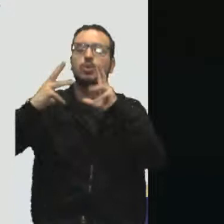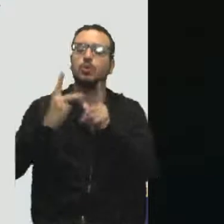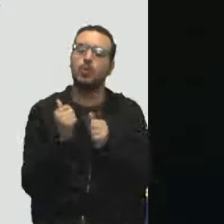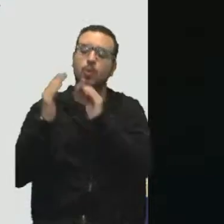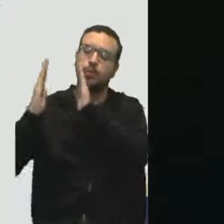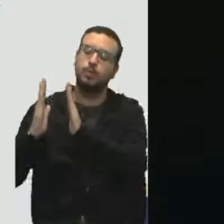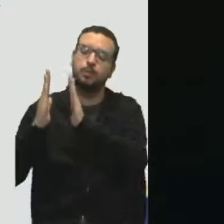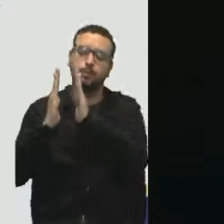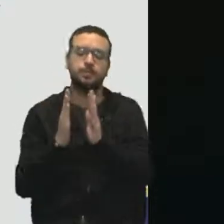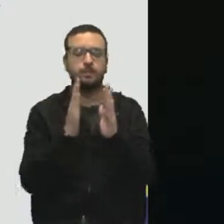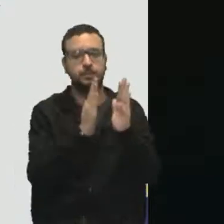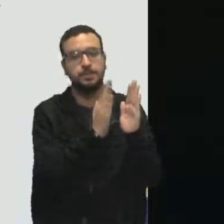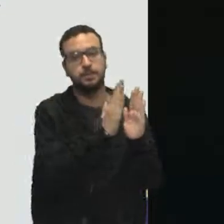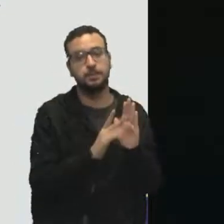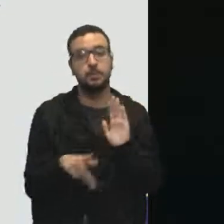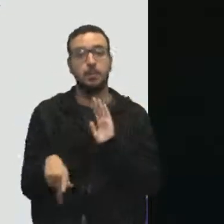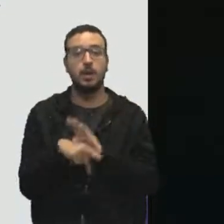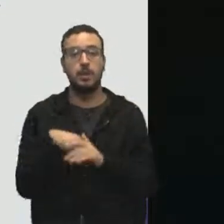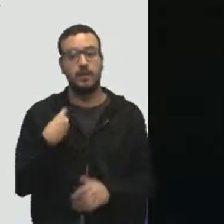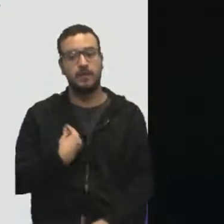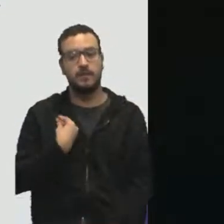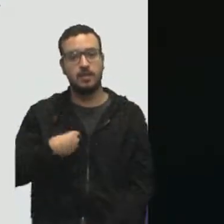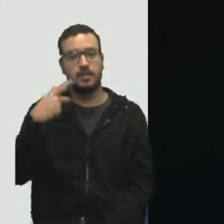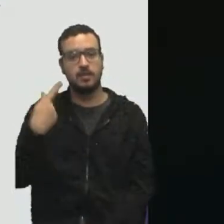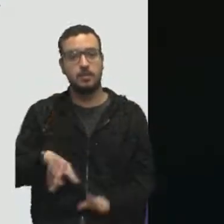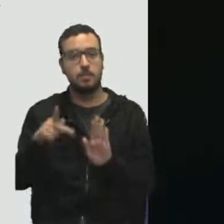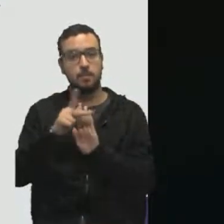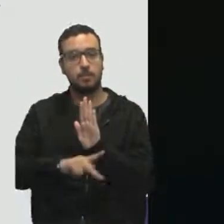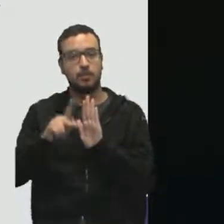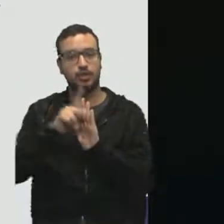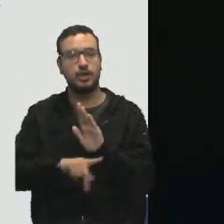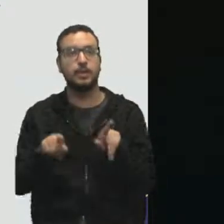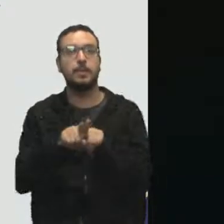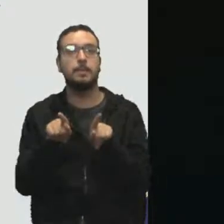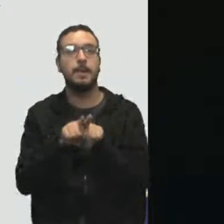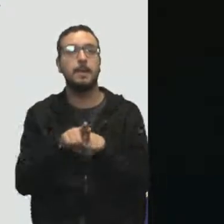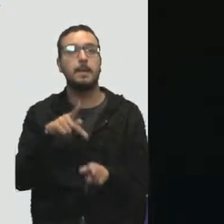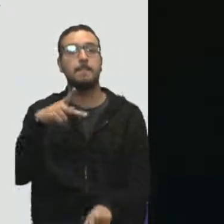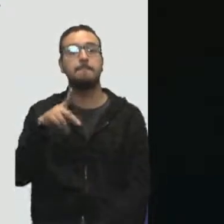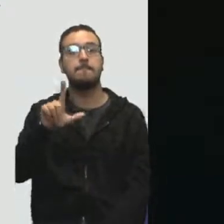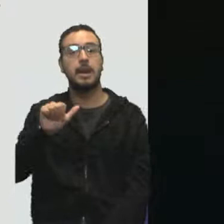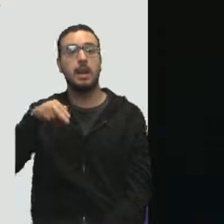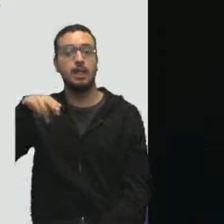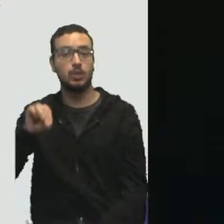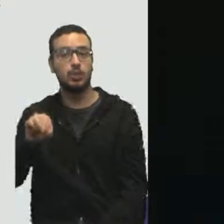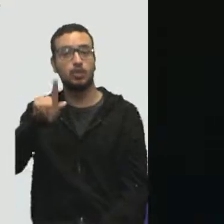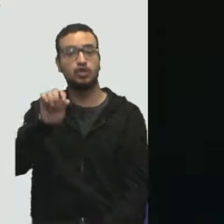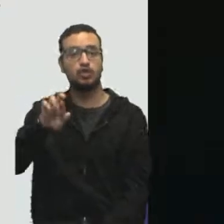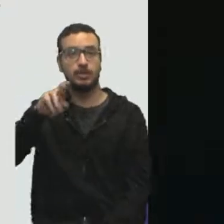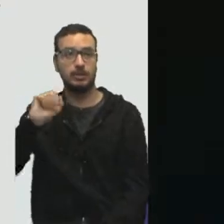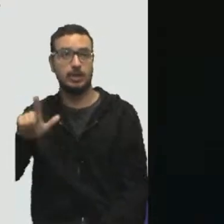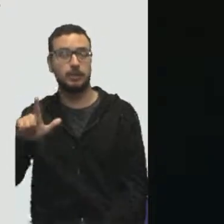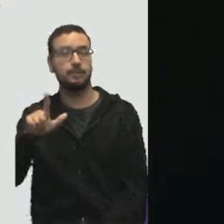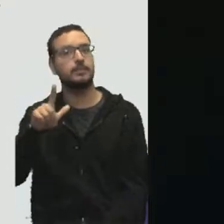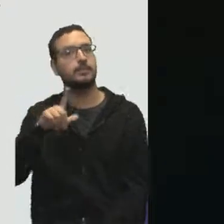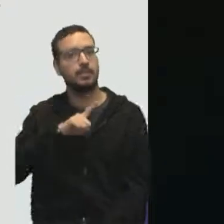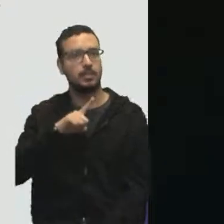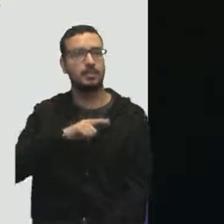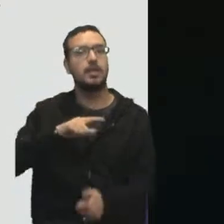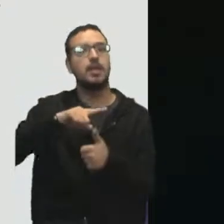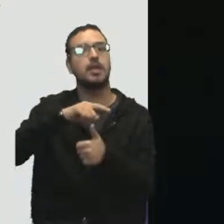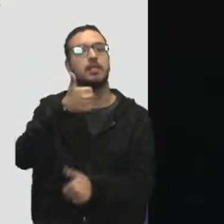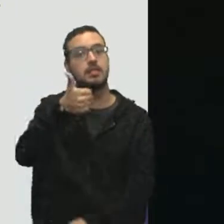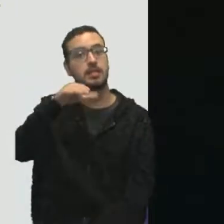ou seja, o seu ciclo de vida e ainda o plano geral do projeto, através das 10 áreas de gerenciamento de